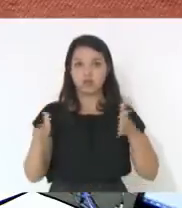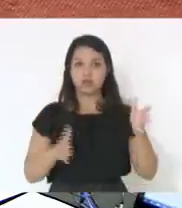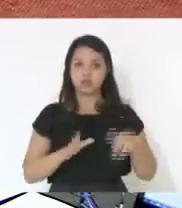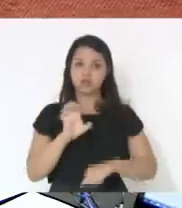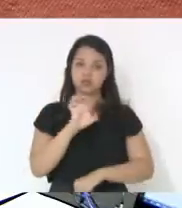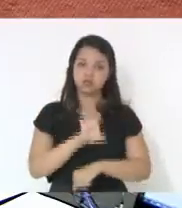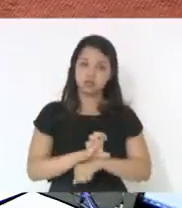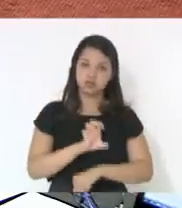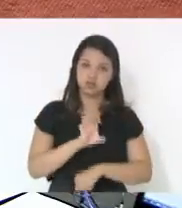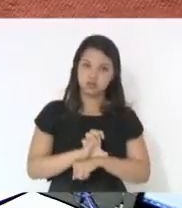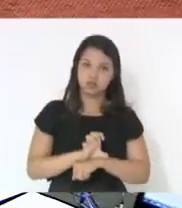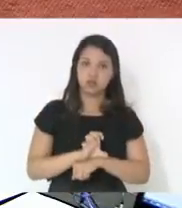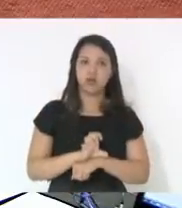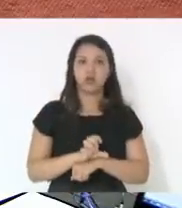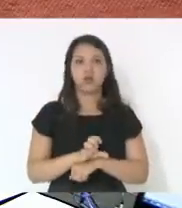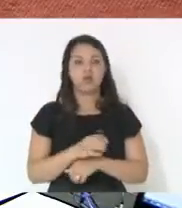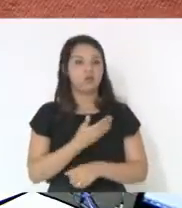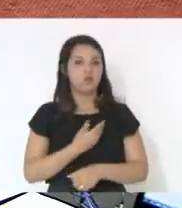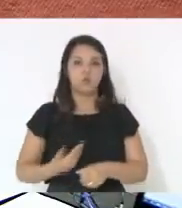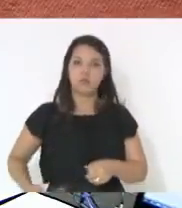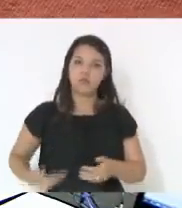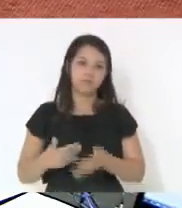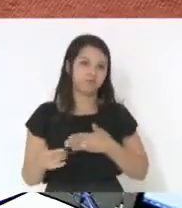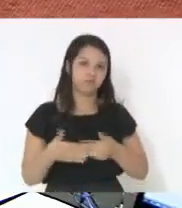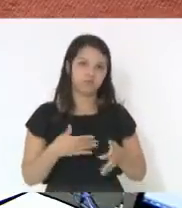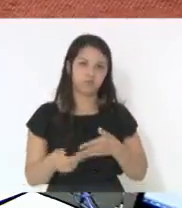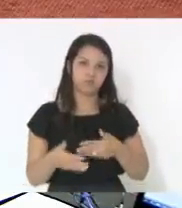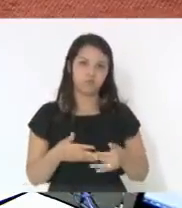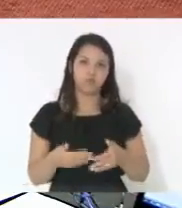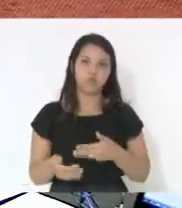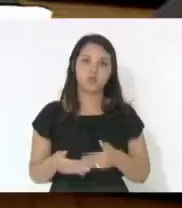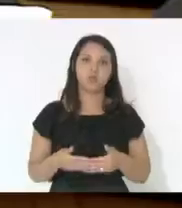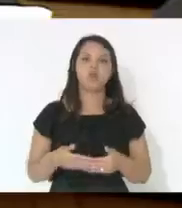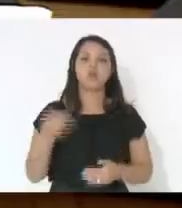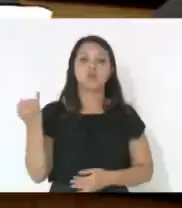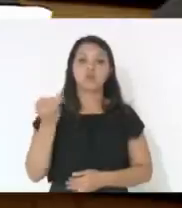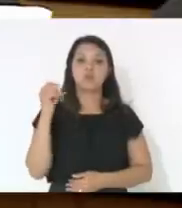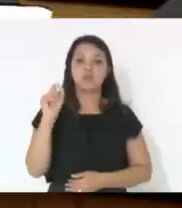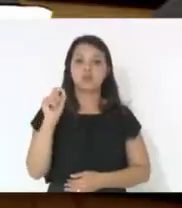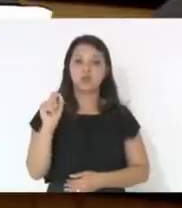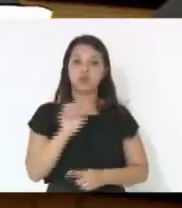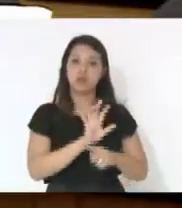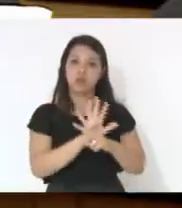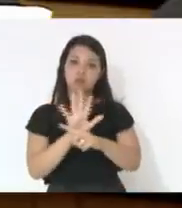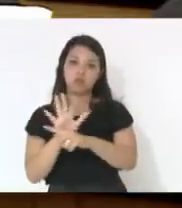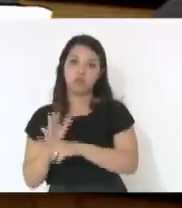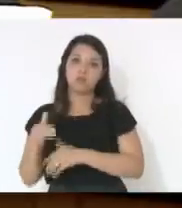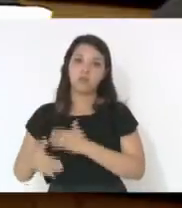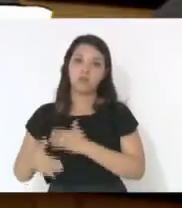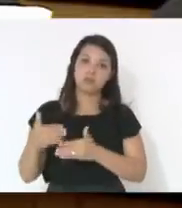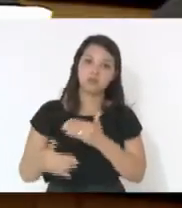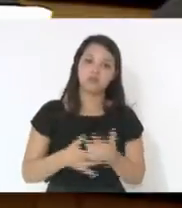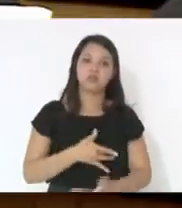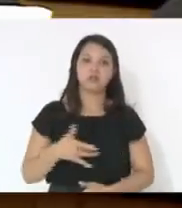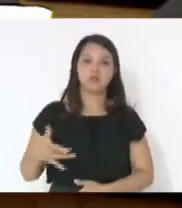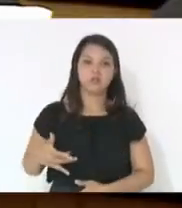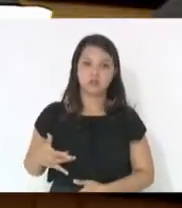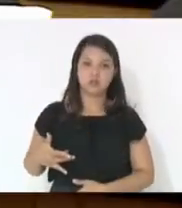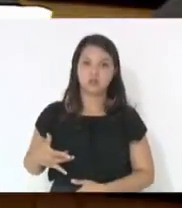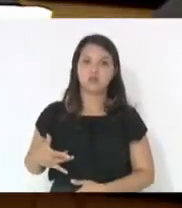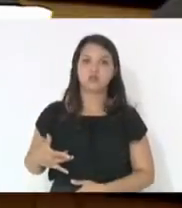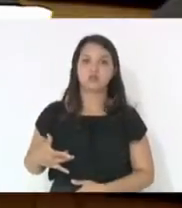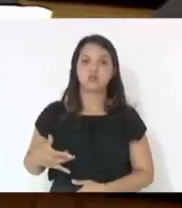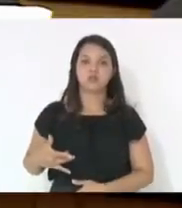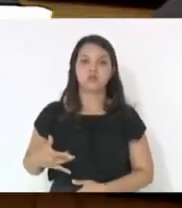independente de governo e oposição é uma medida que visa dar ao processo da saúde e da administração um